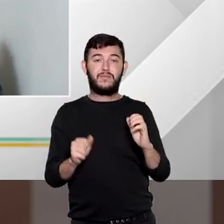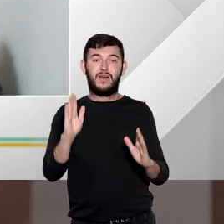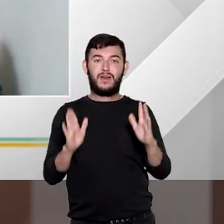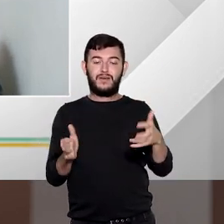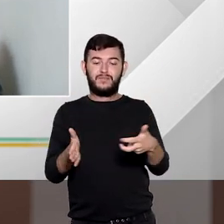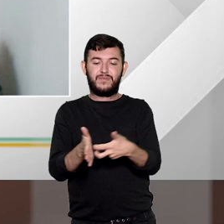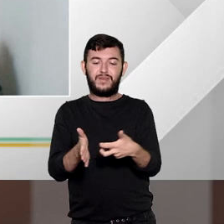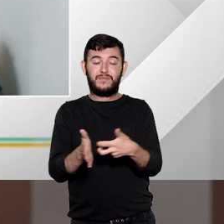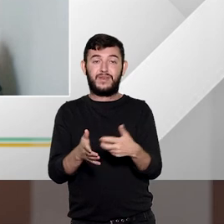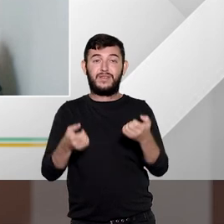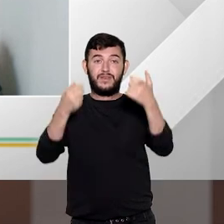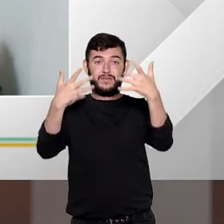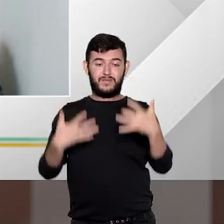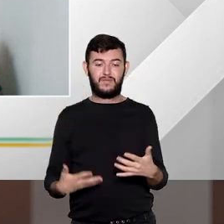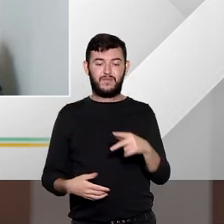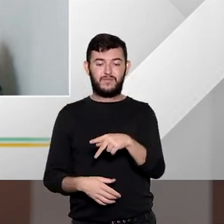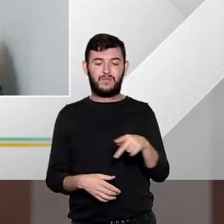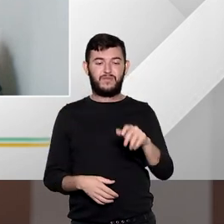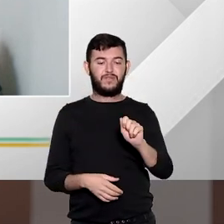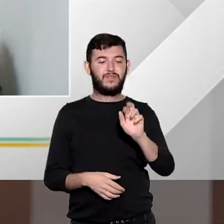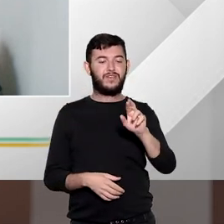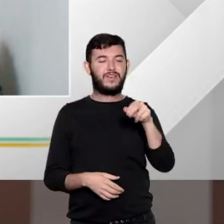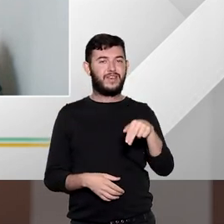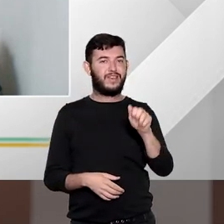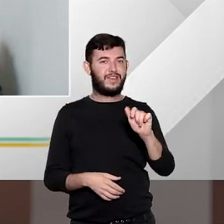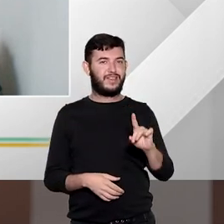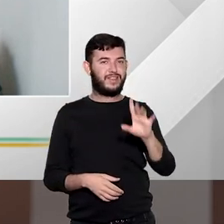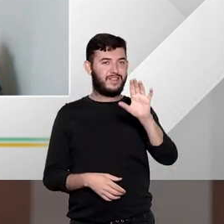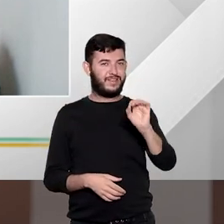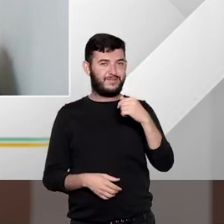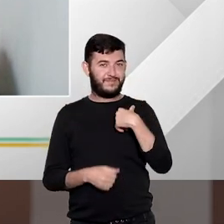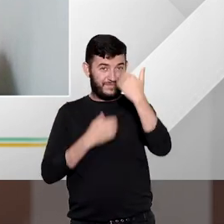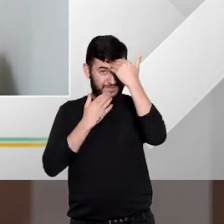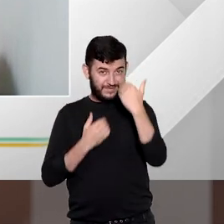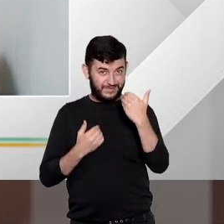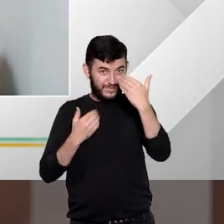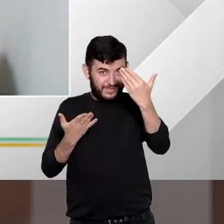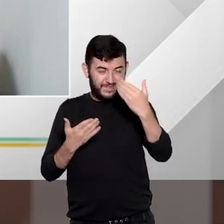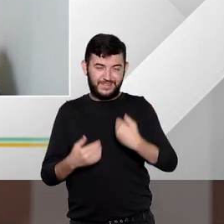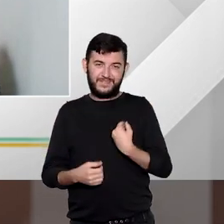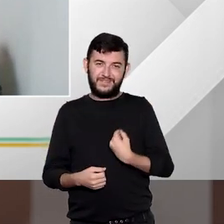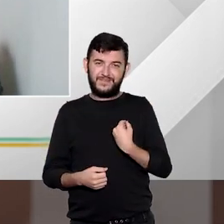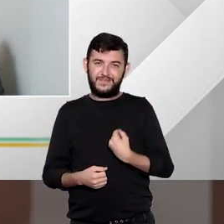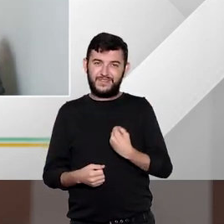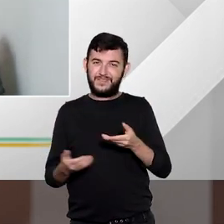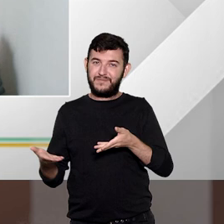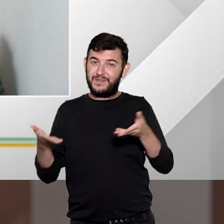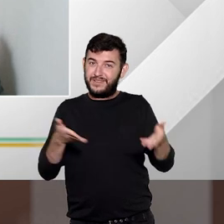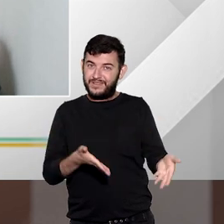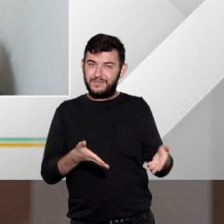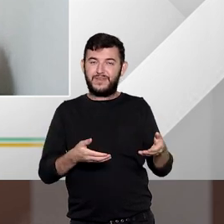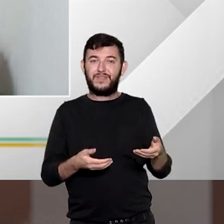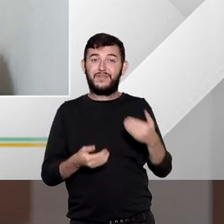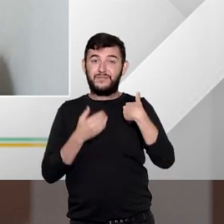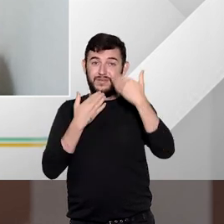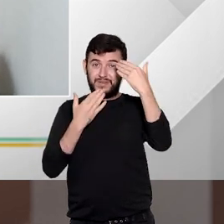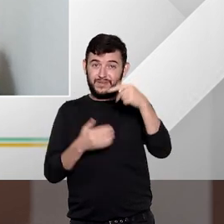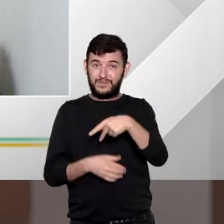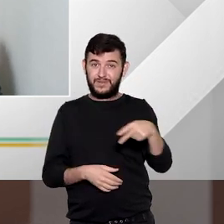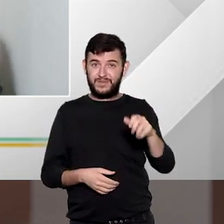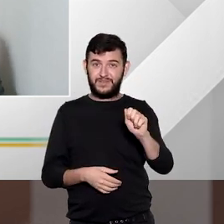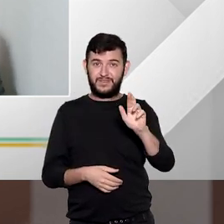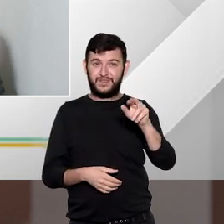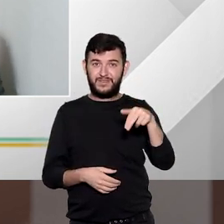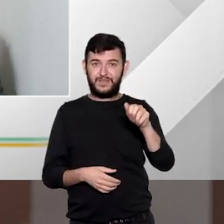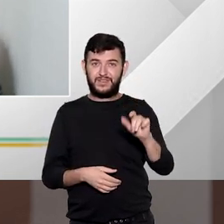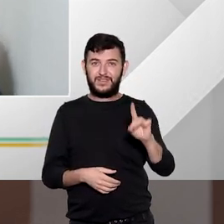foi o professor Arnaldo Quaresma a quem eu agradeço mais uma vez a participação aqui no nosso programa de hoje professor Arnaldo muito obrigada